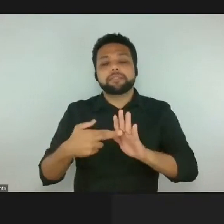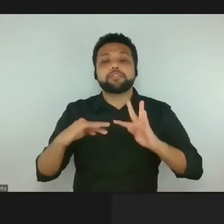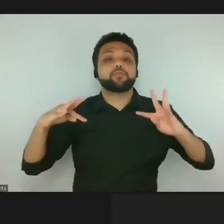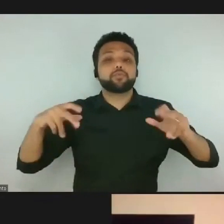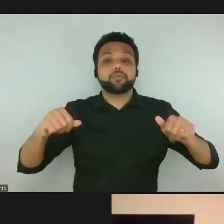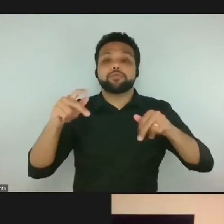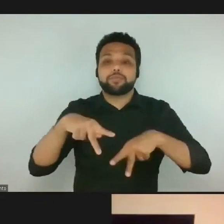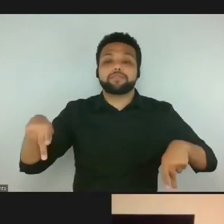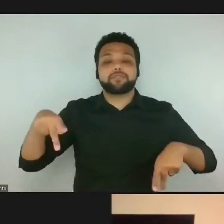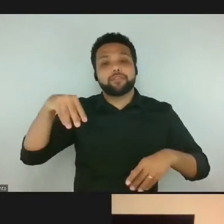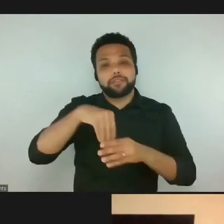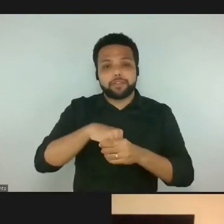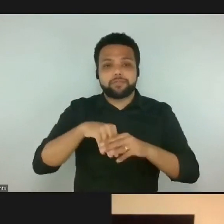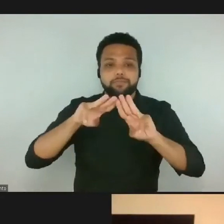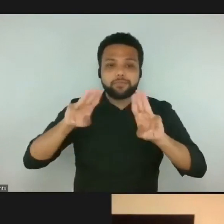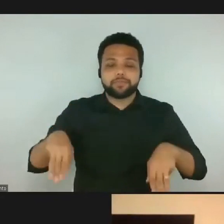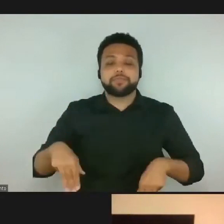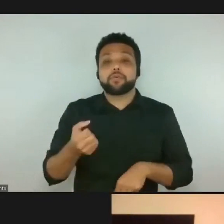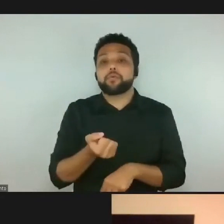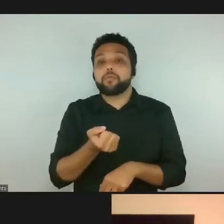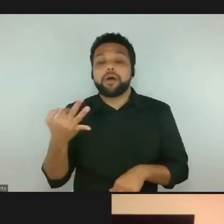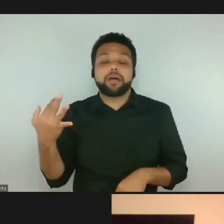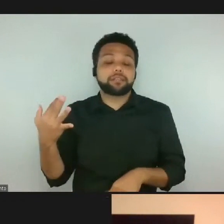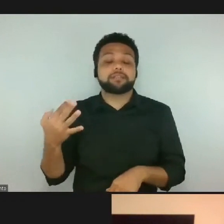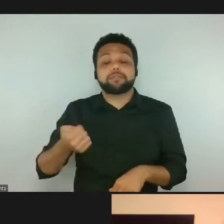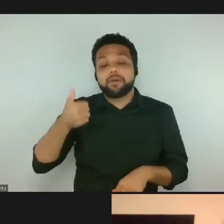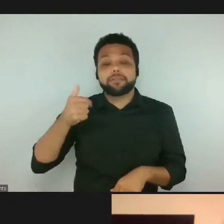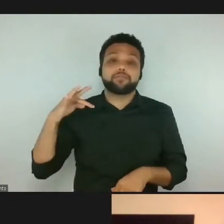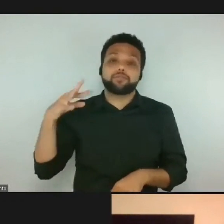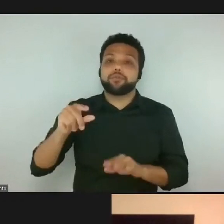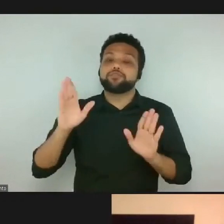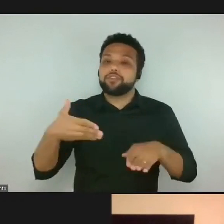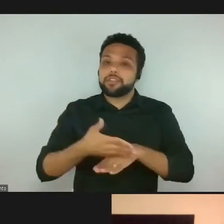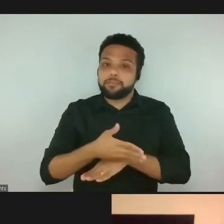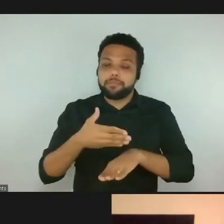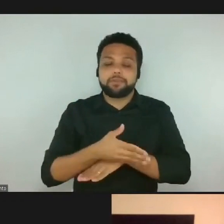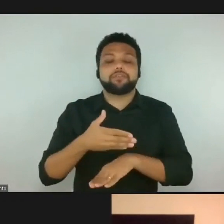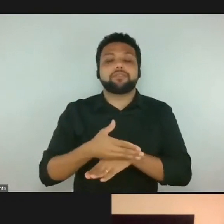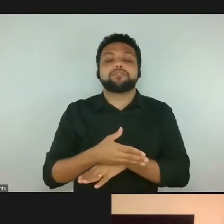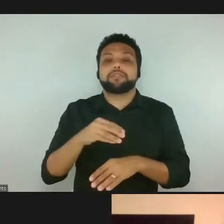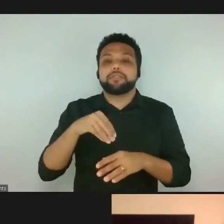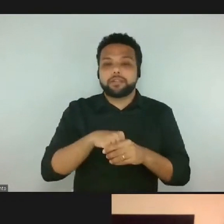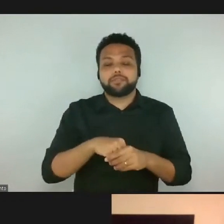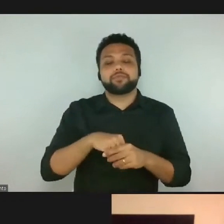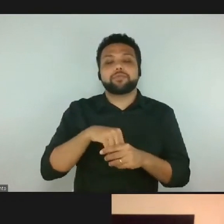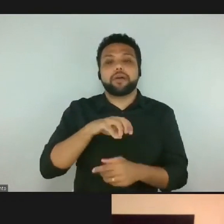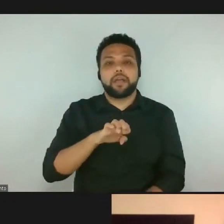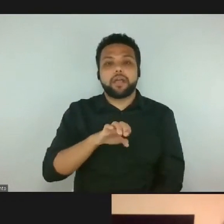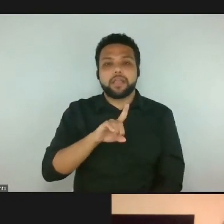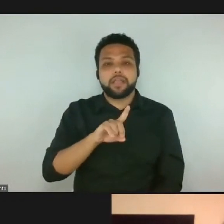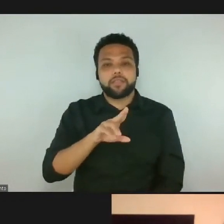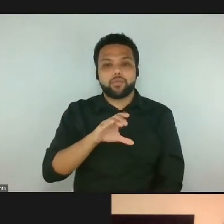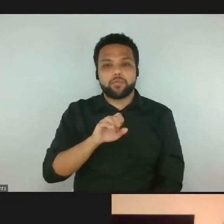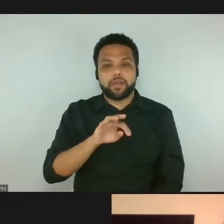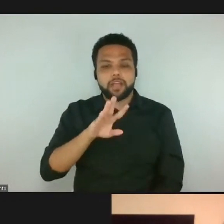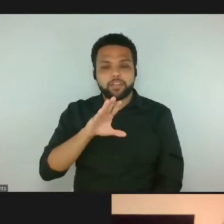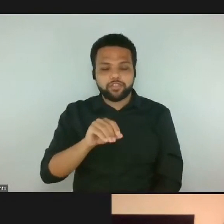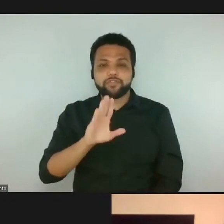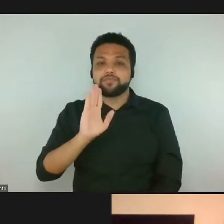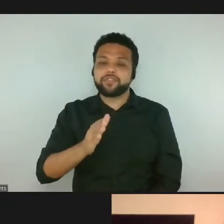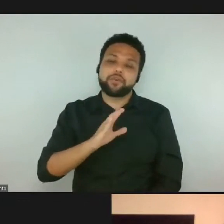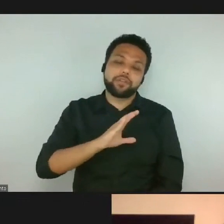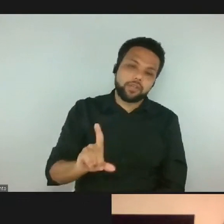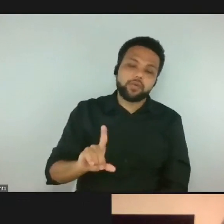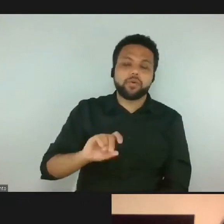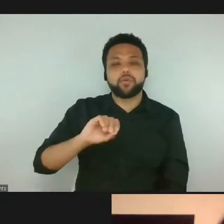quase todos já passaram pelo educativo como coordenadores ou apoiadores ou curadores, então fica aqui na pessoa do professor